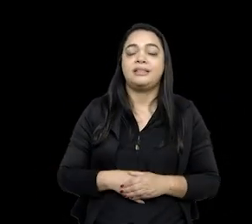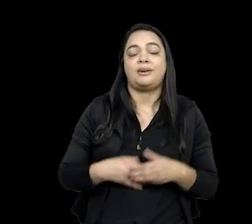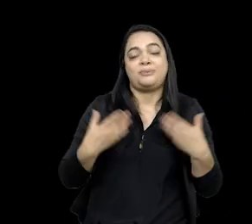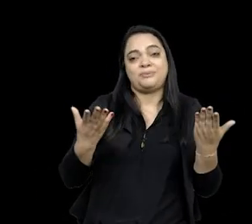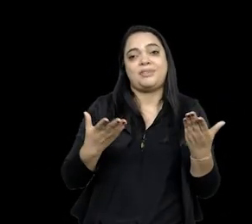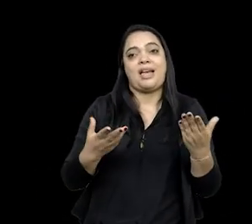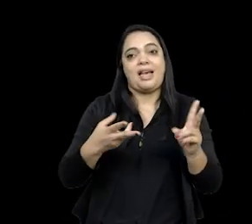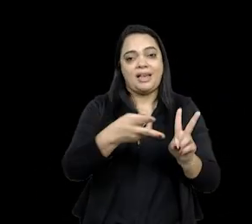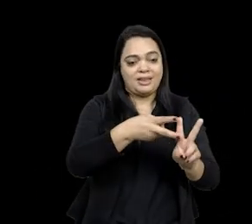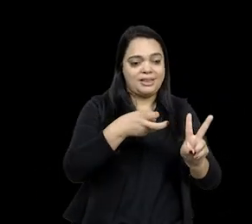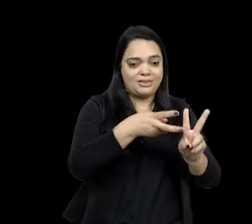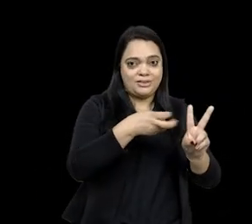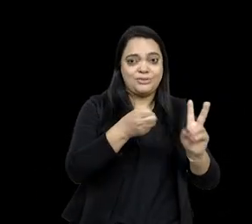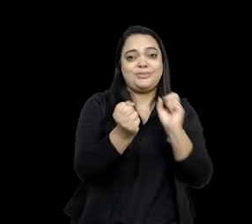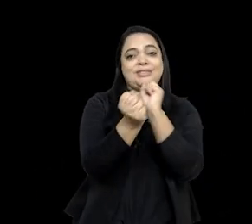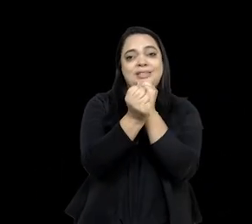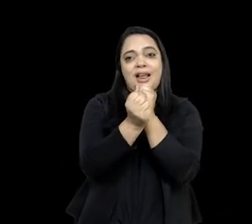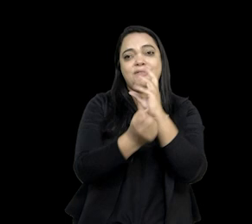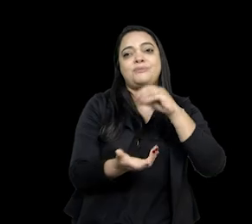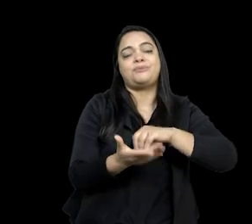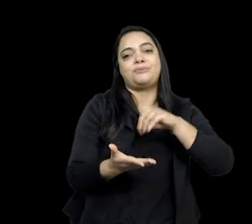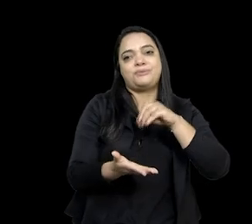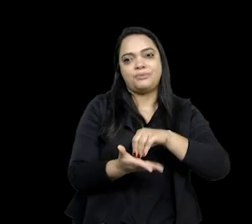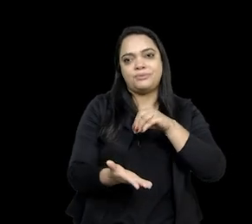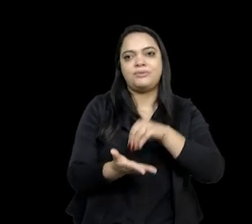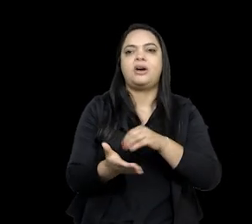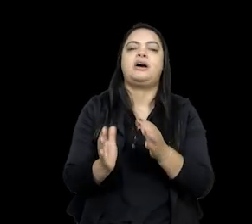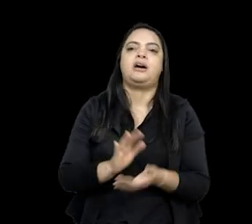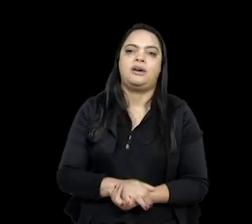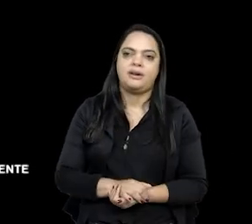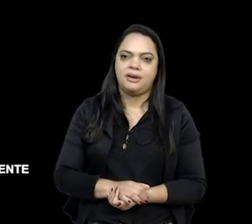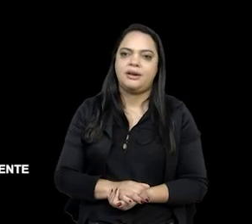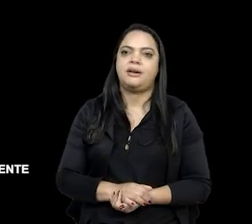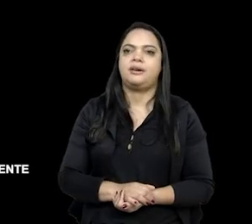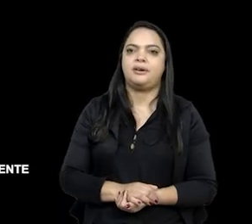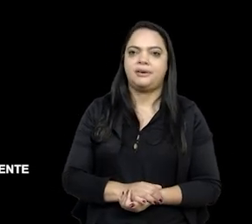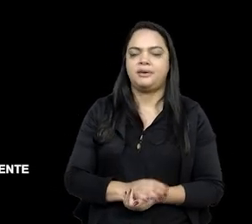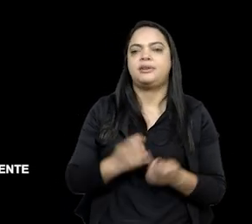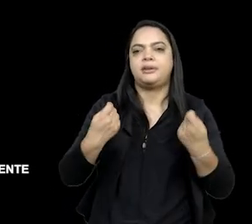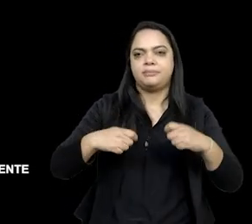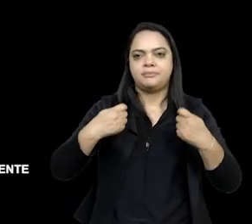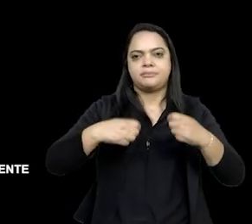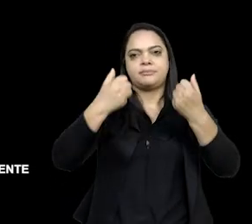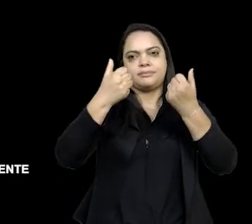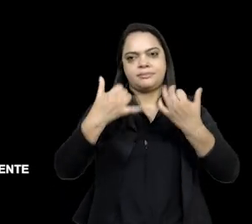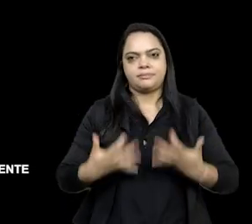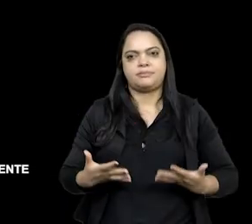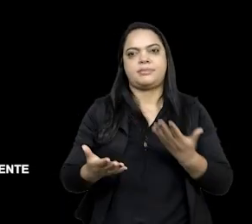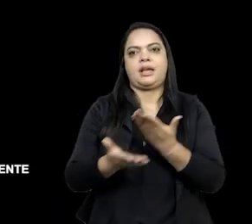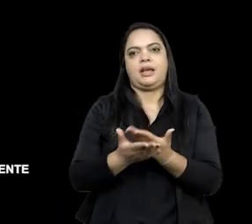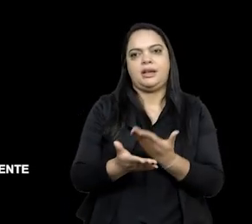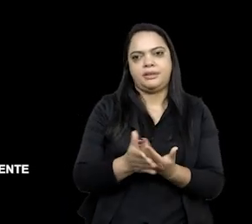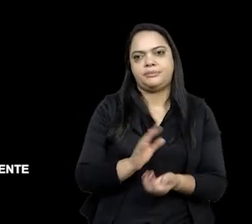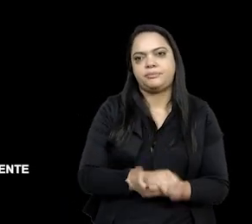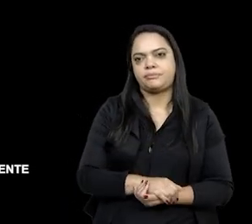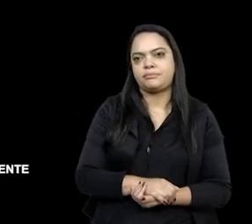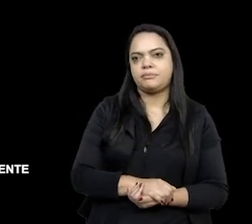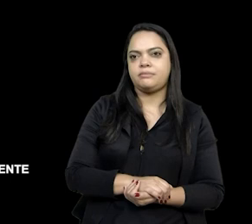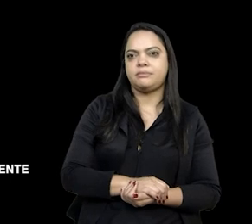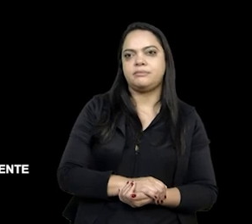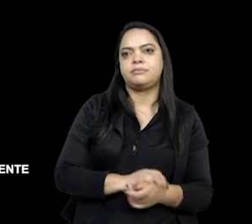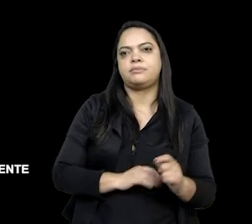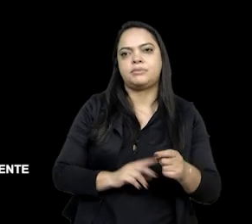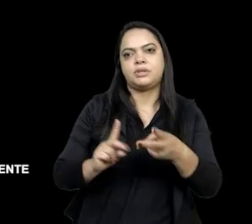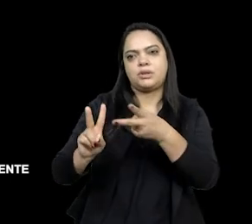muito, muita, muita coisa que você fez, então é tema interessante de se tratar na sala de aula, e aí esses indígenas escravizados,